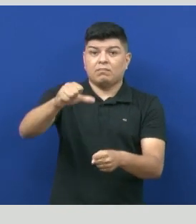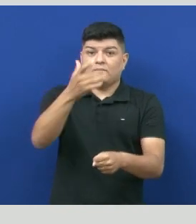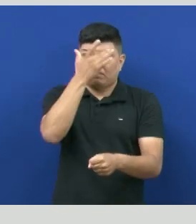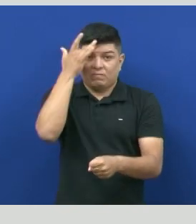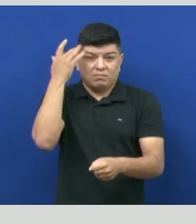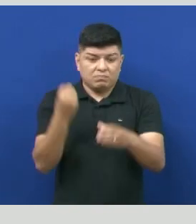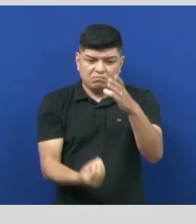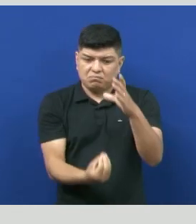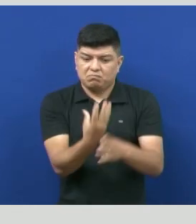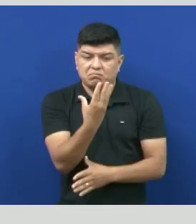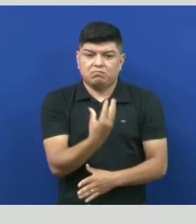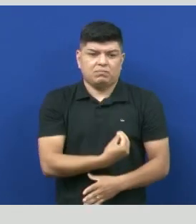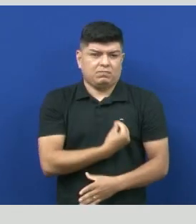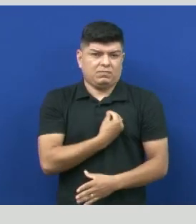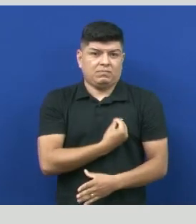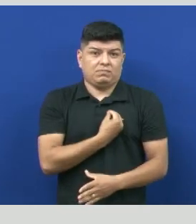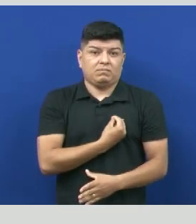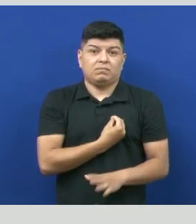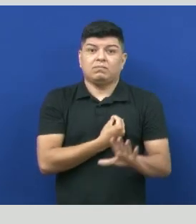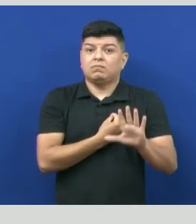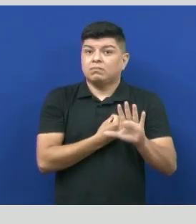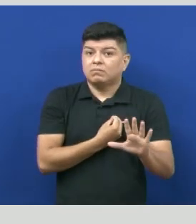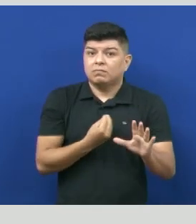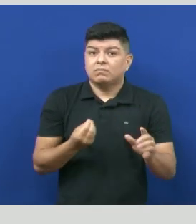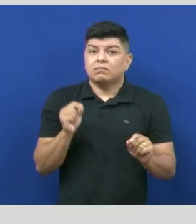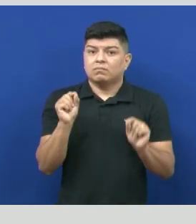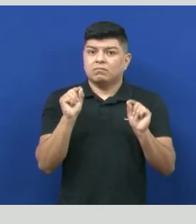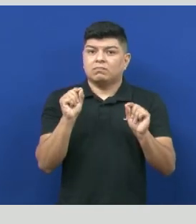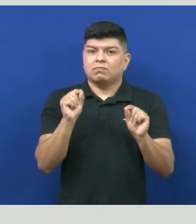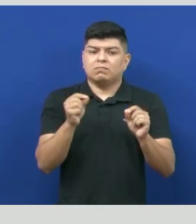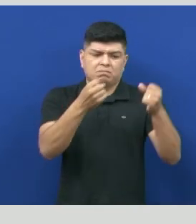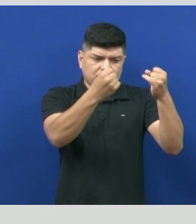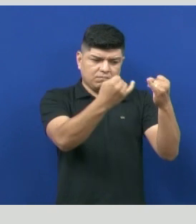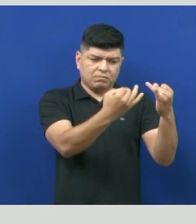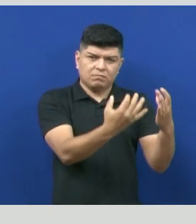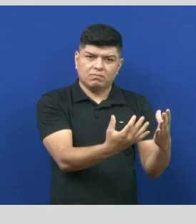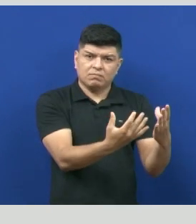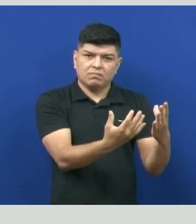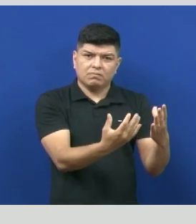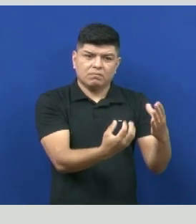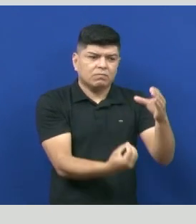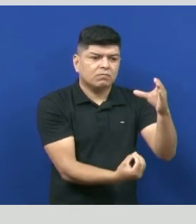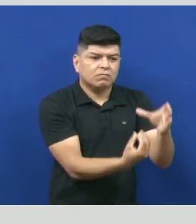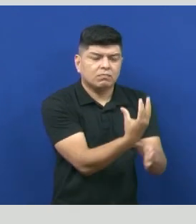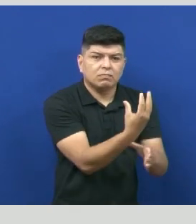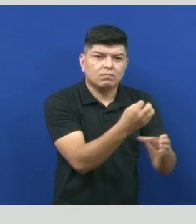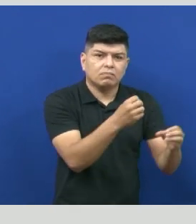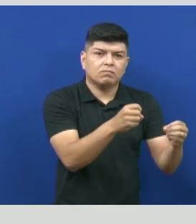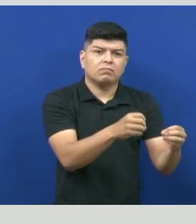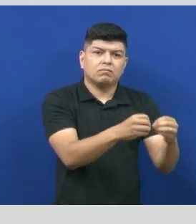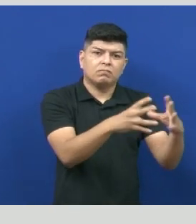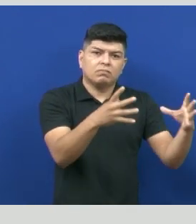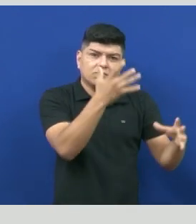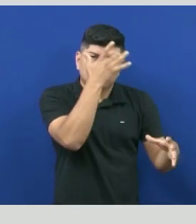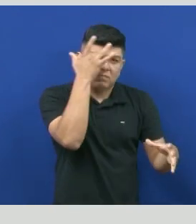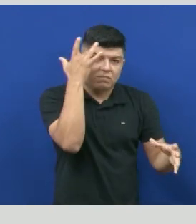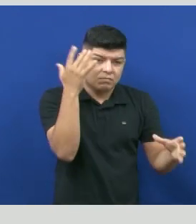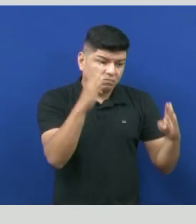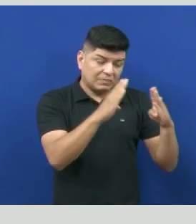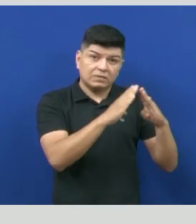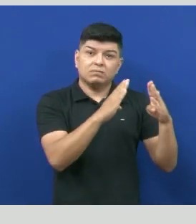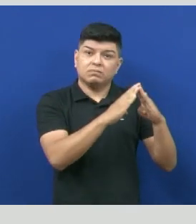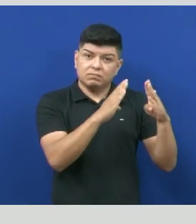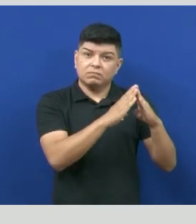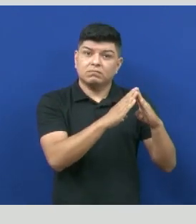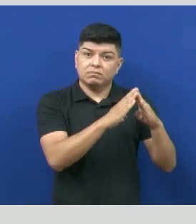poderiam surgir da matéria inanimada. Inclusive, dava-se receita para a produção de seres vivos em casa. No caso aí, a gente colocou